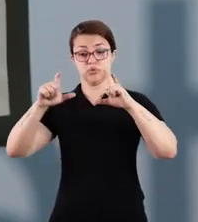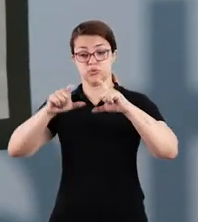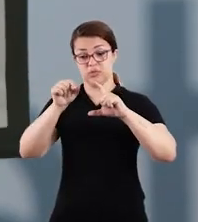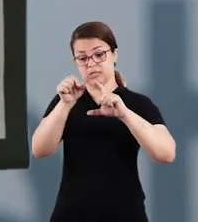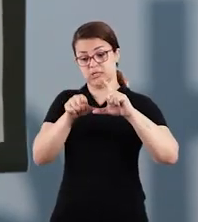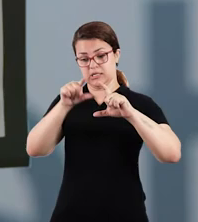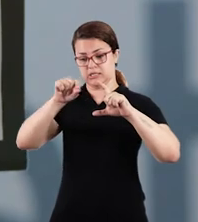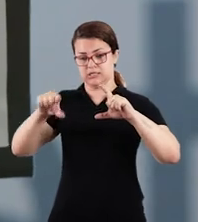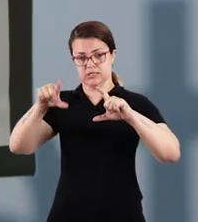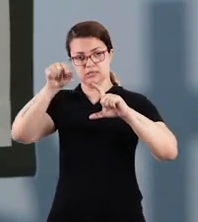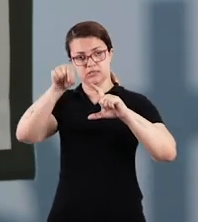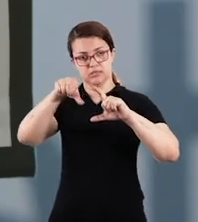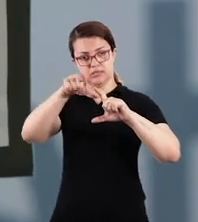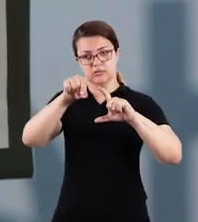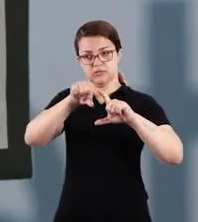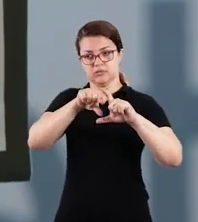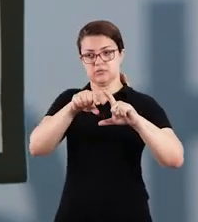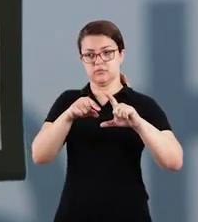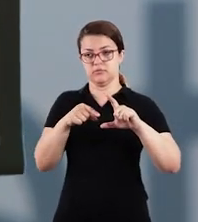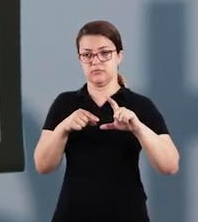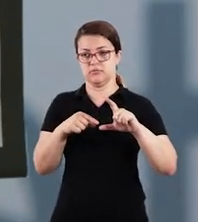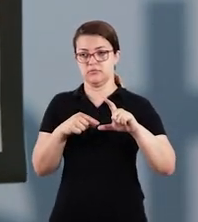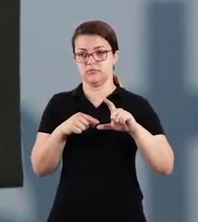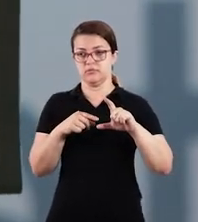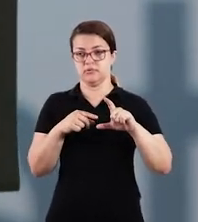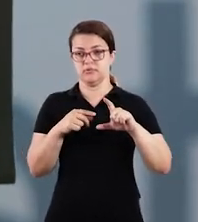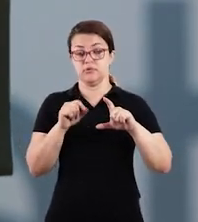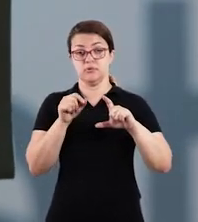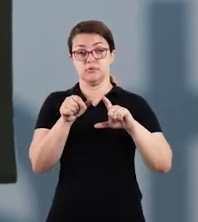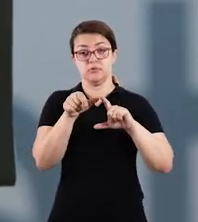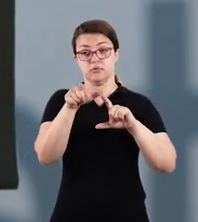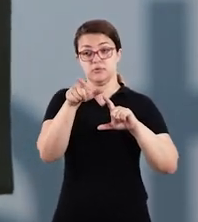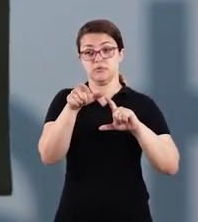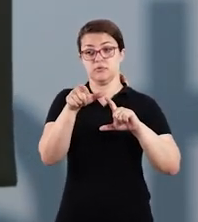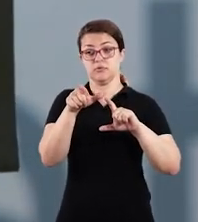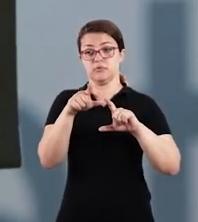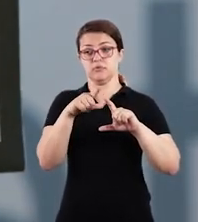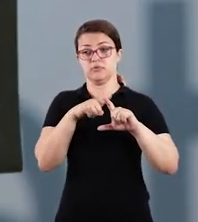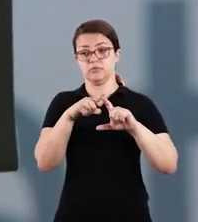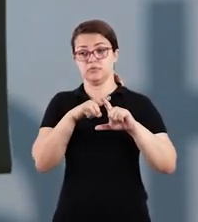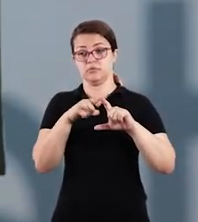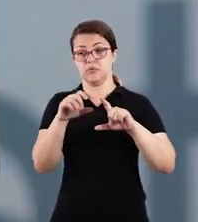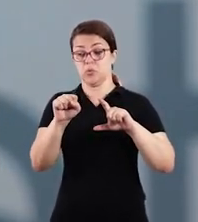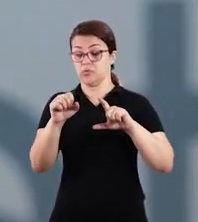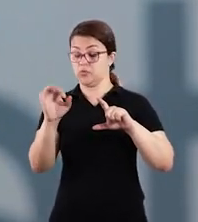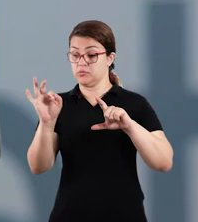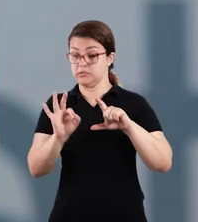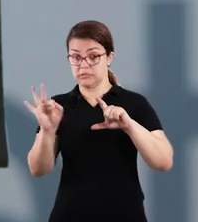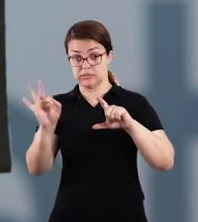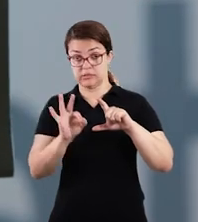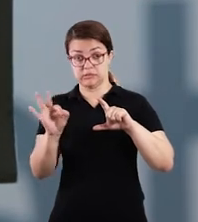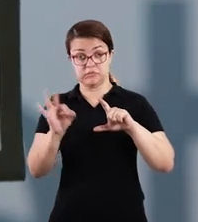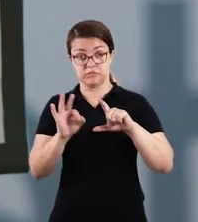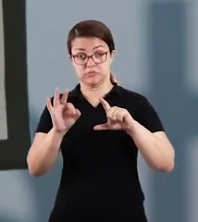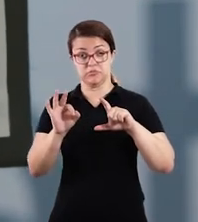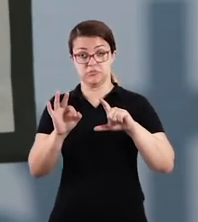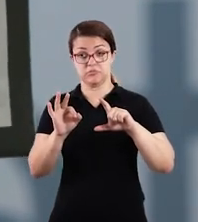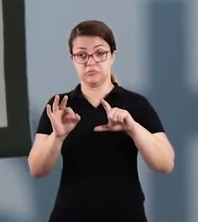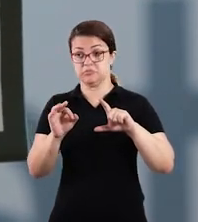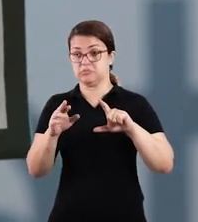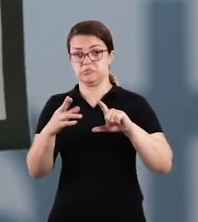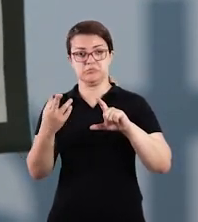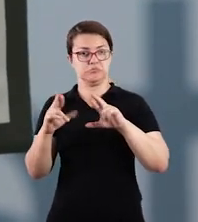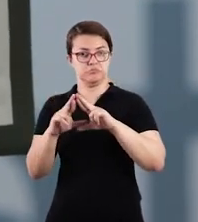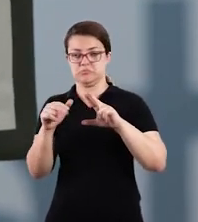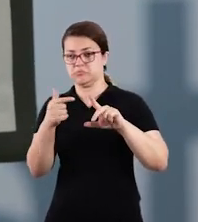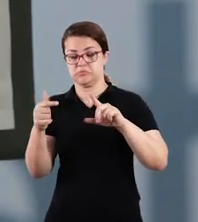né? Onde vemos aqui as porcentagens. 36% das pessoas reciclamam só o papel, 8% não recicla nenhum,